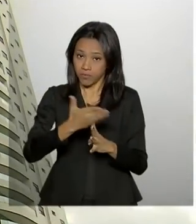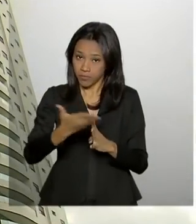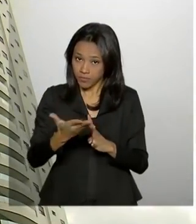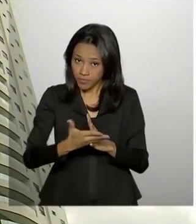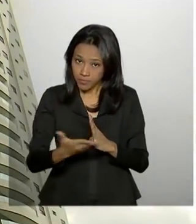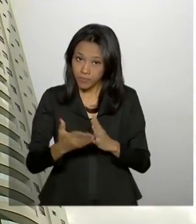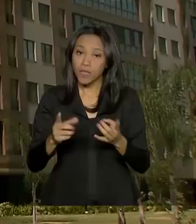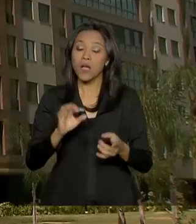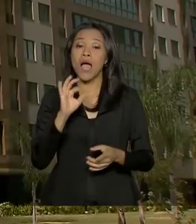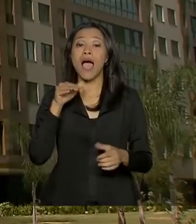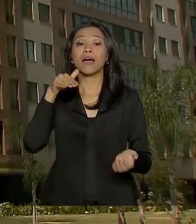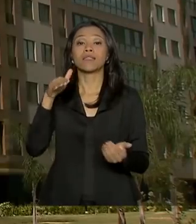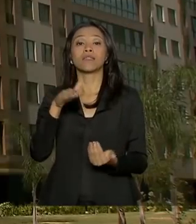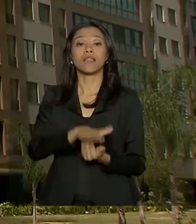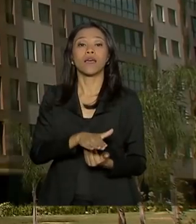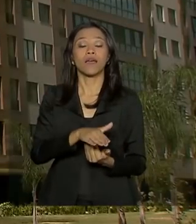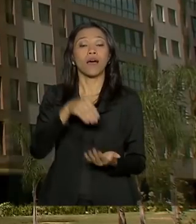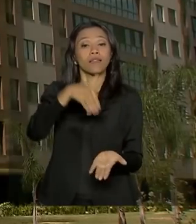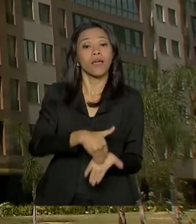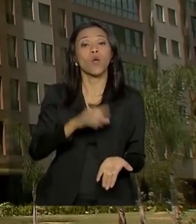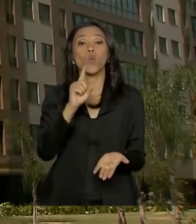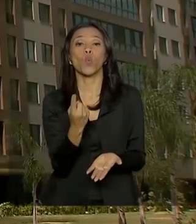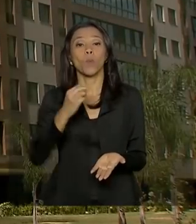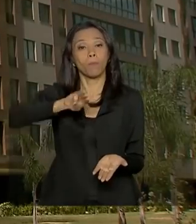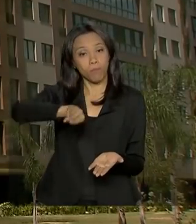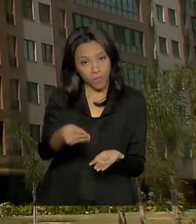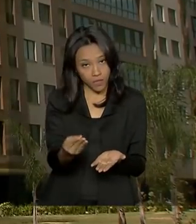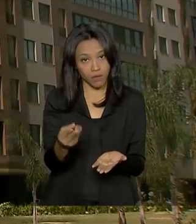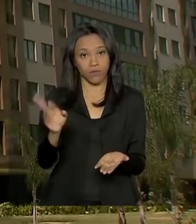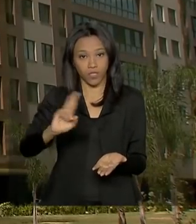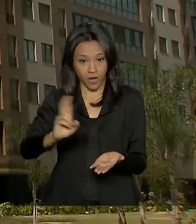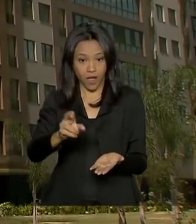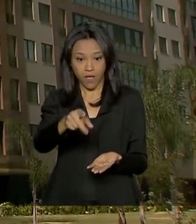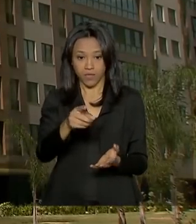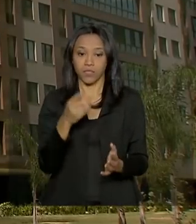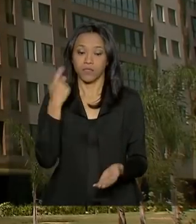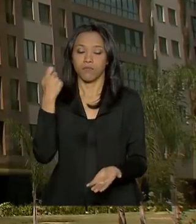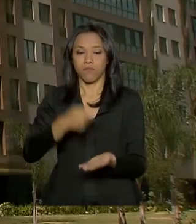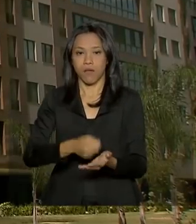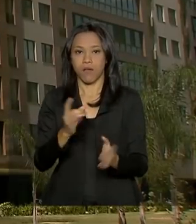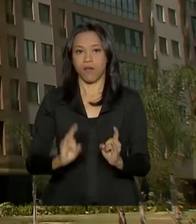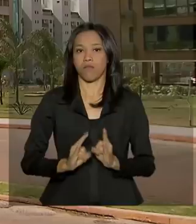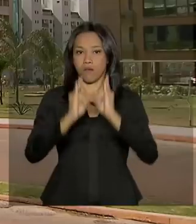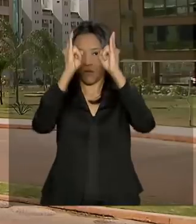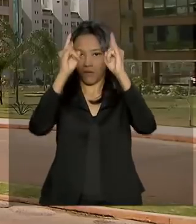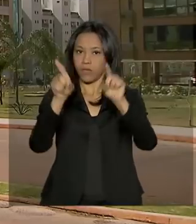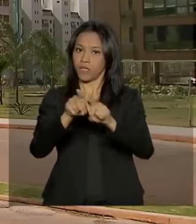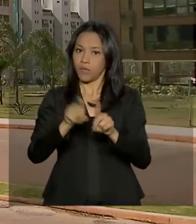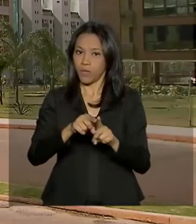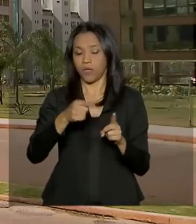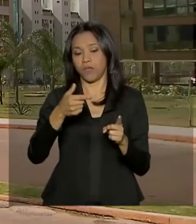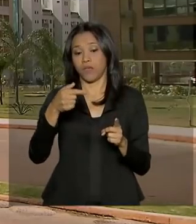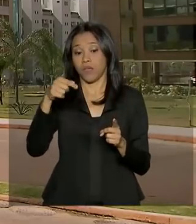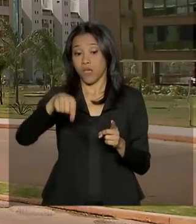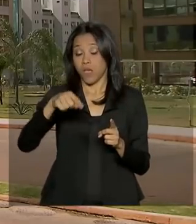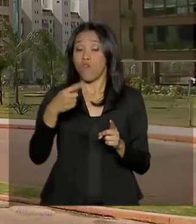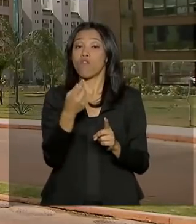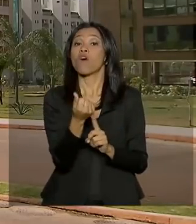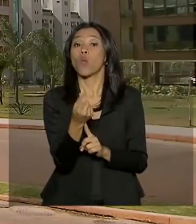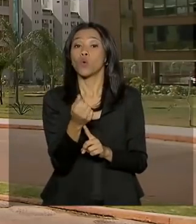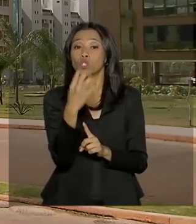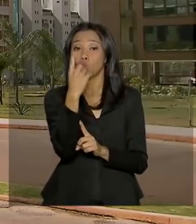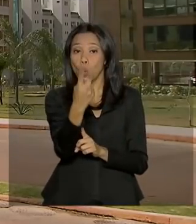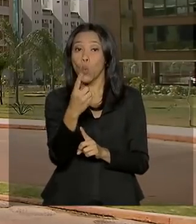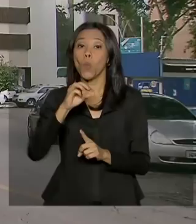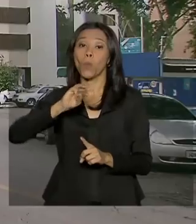,5 milhão de reais e pode usar o FGTS. E do sistema financeiro e imobiliário, para imóveis acima de 1